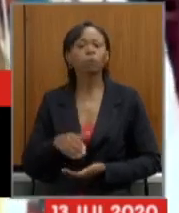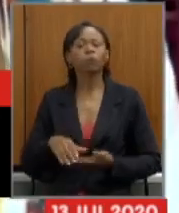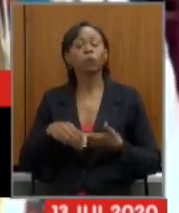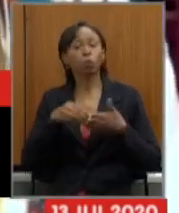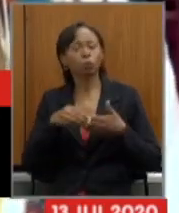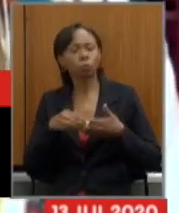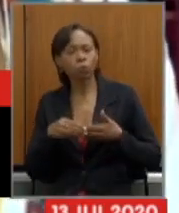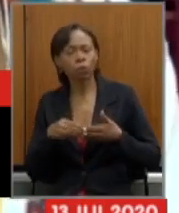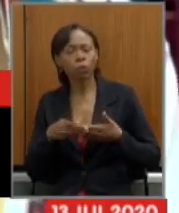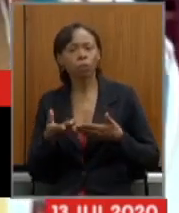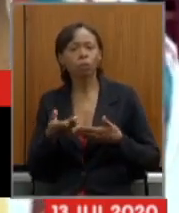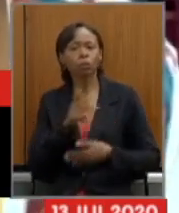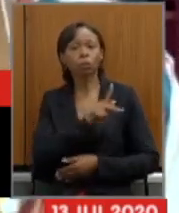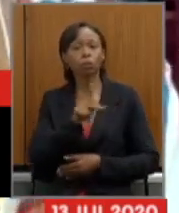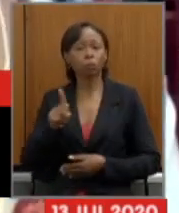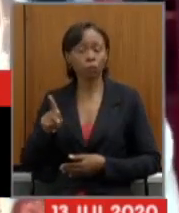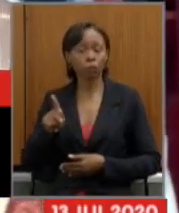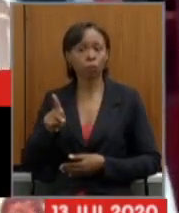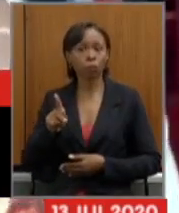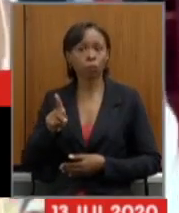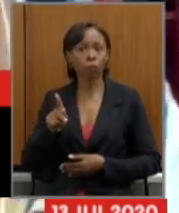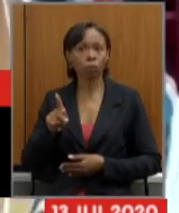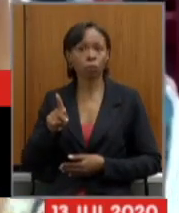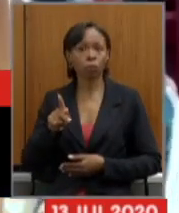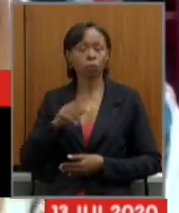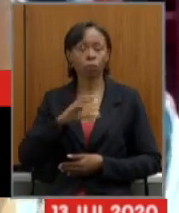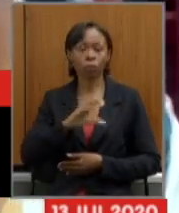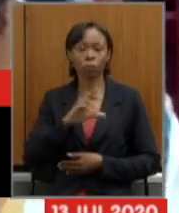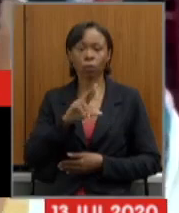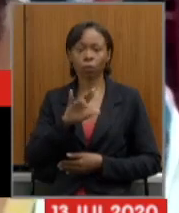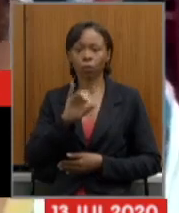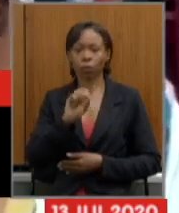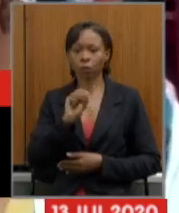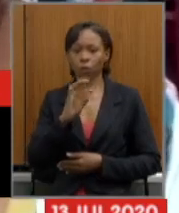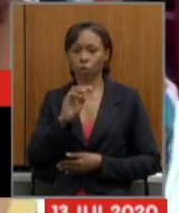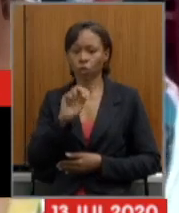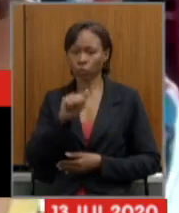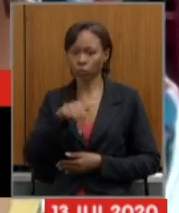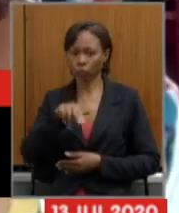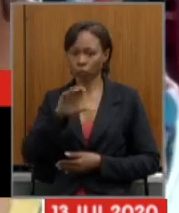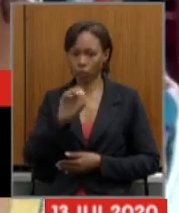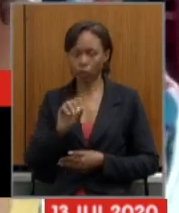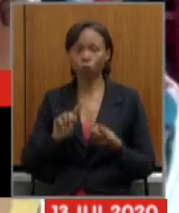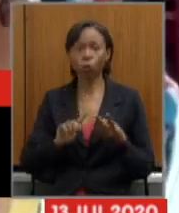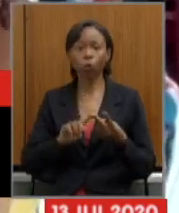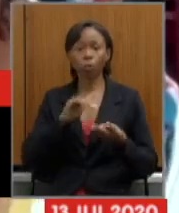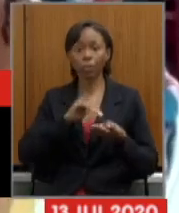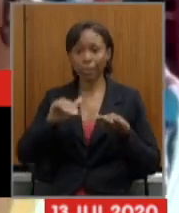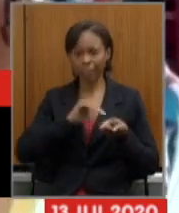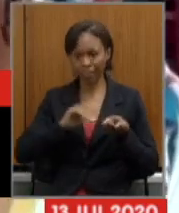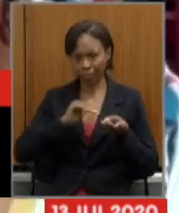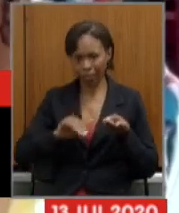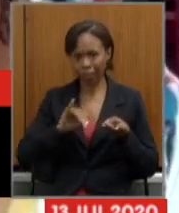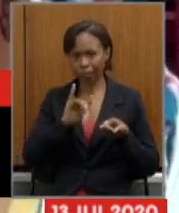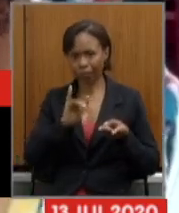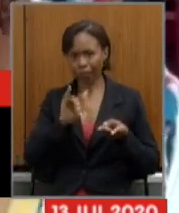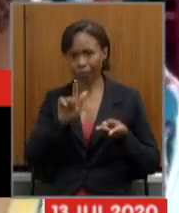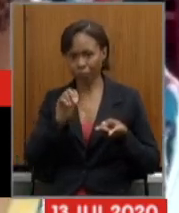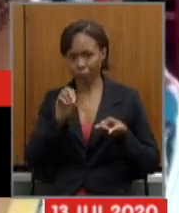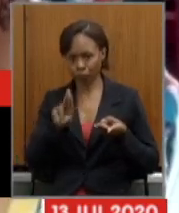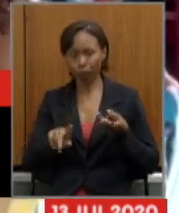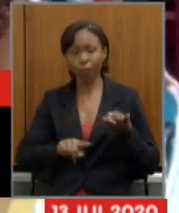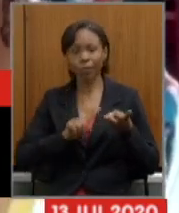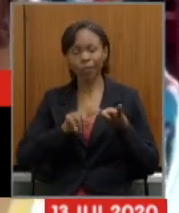o deputado que preside a reunião deputado cristiano cumprimento também o secretário Igor e também o